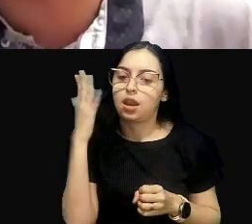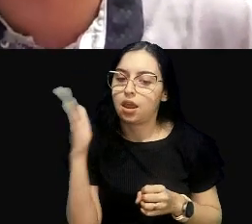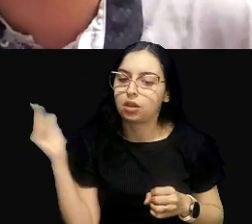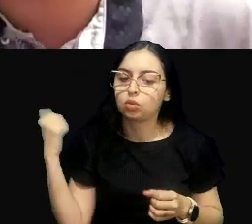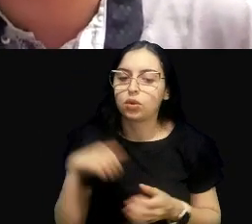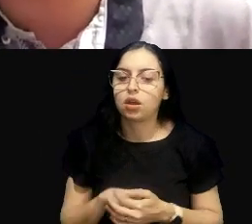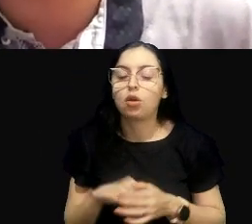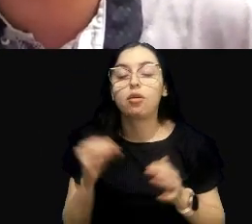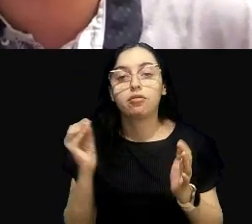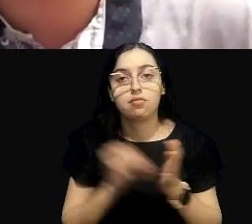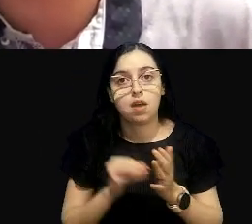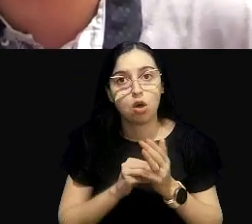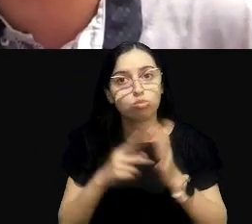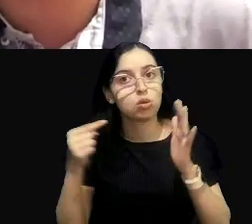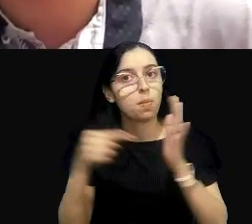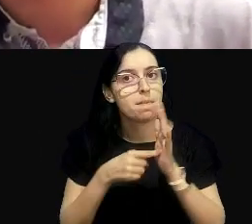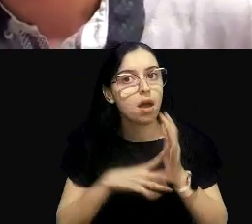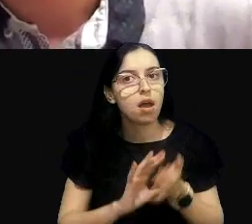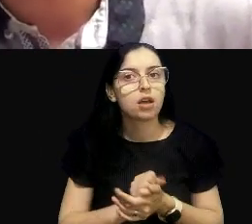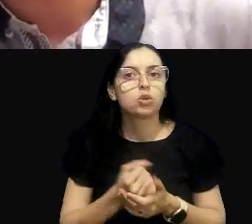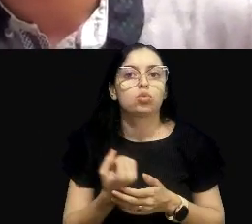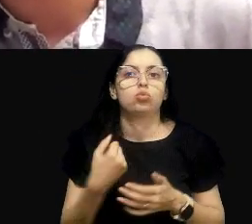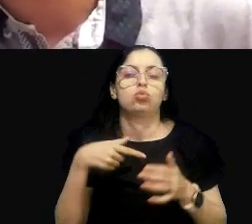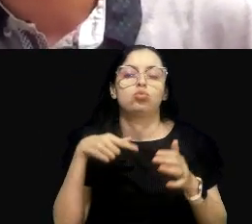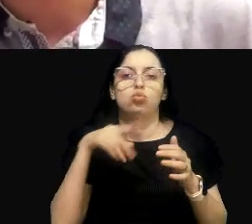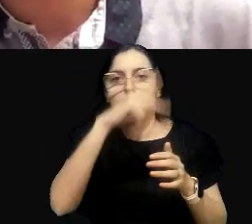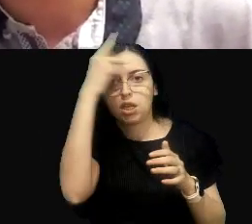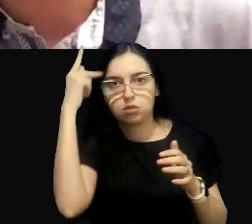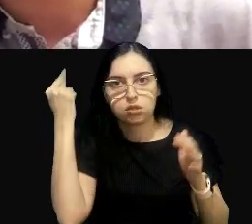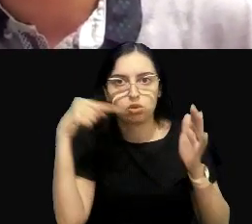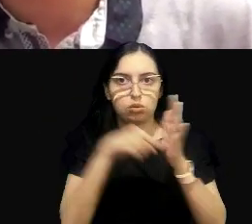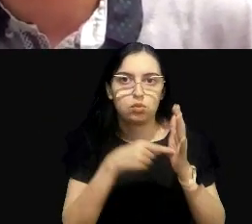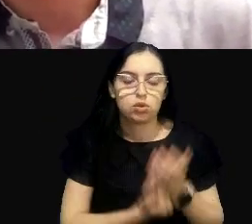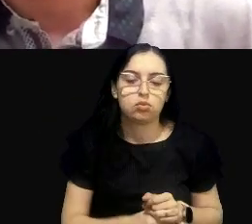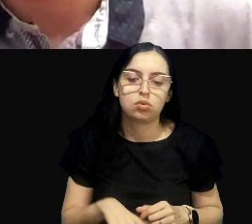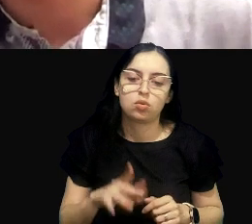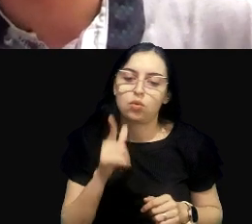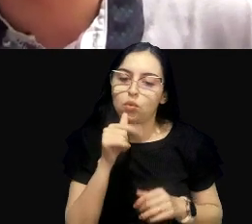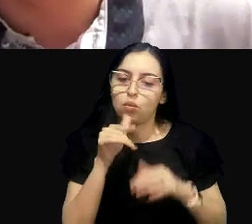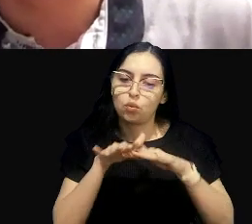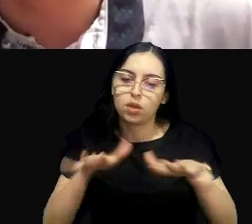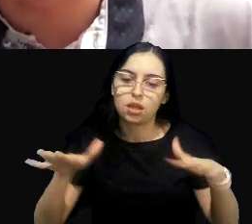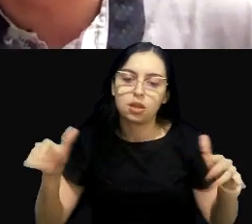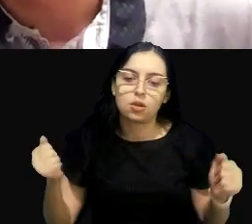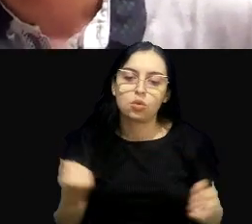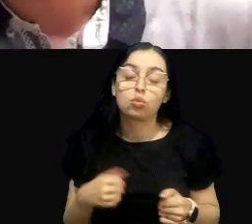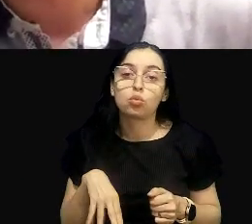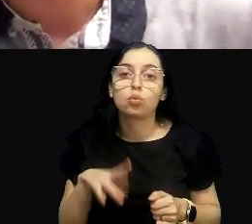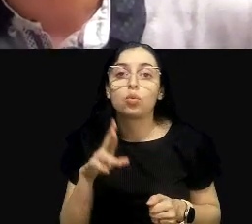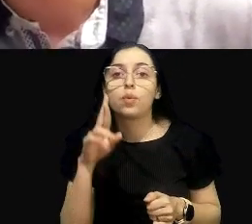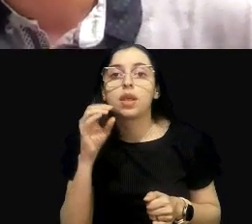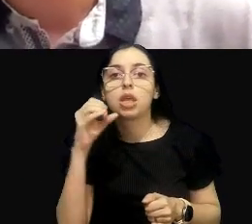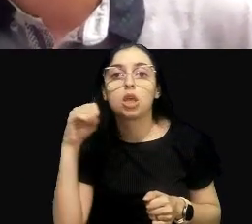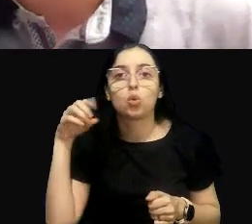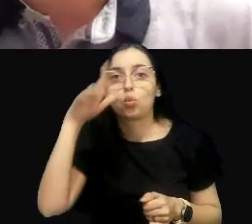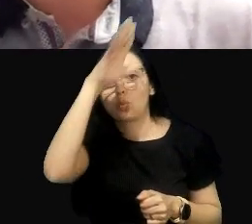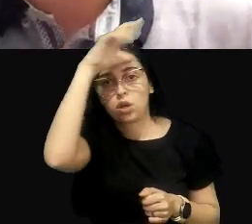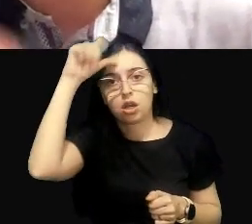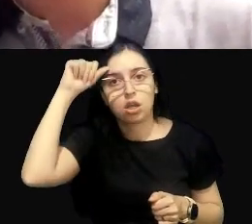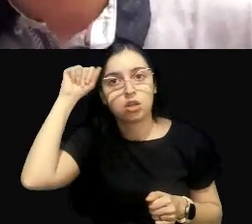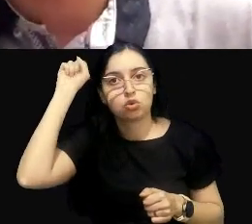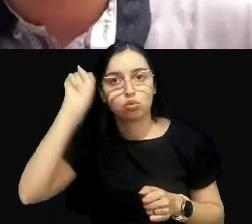impacto, na ausência de interferência humana, em um rio, em um reservatório, no Rio Grande do Sul, e um rio,